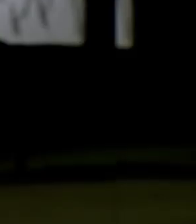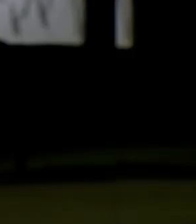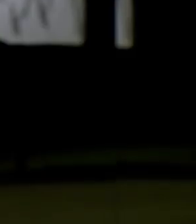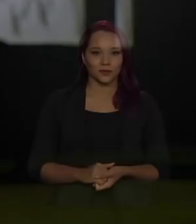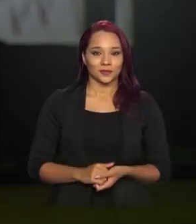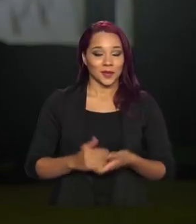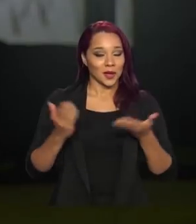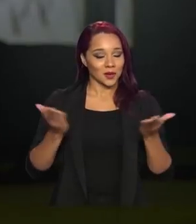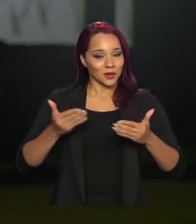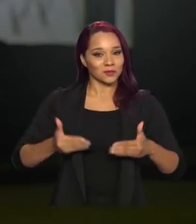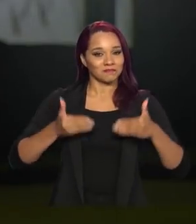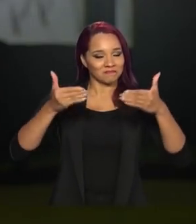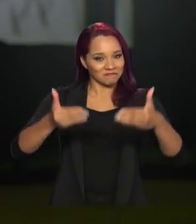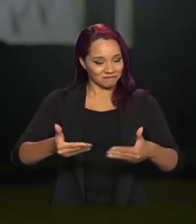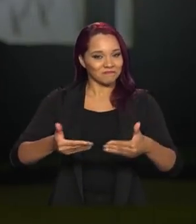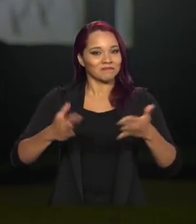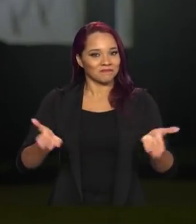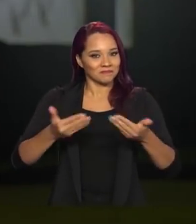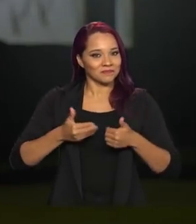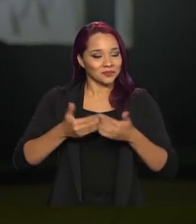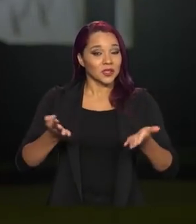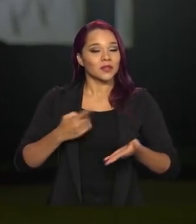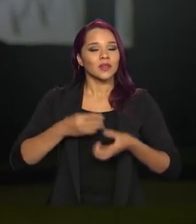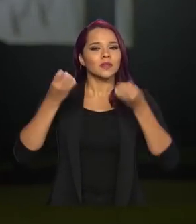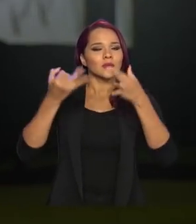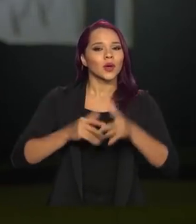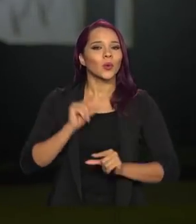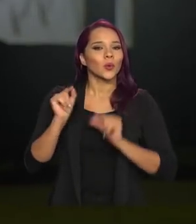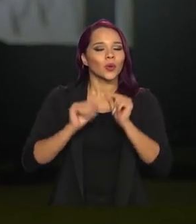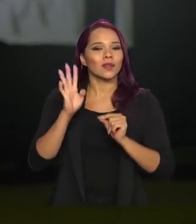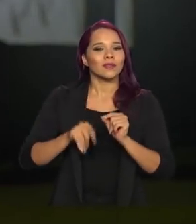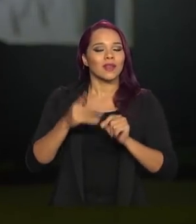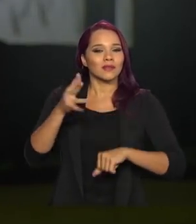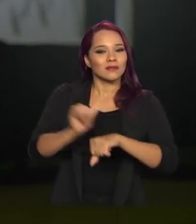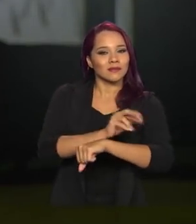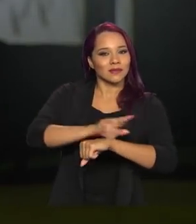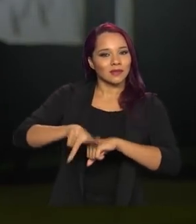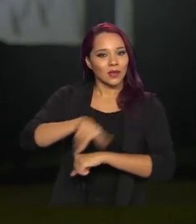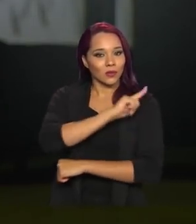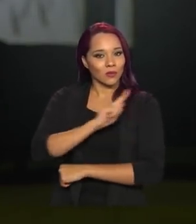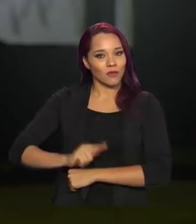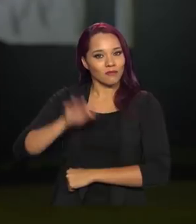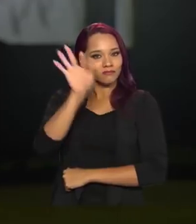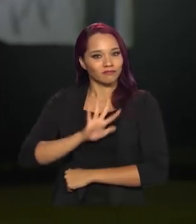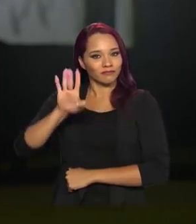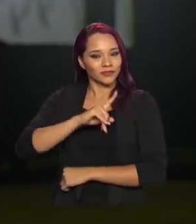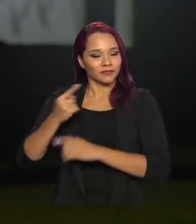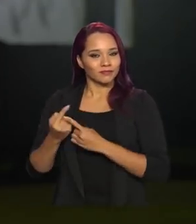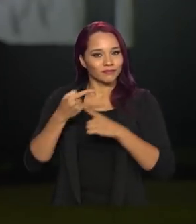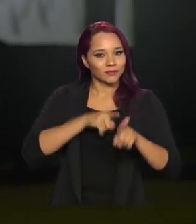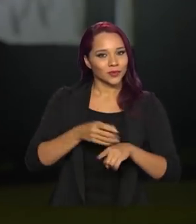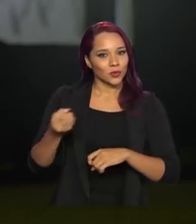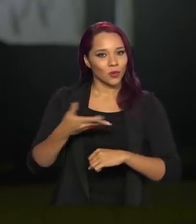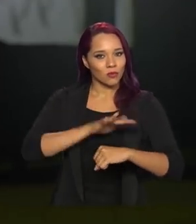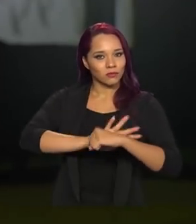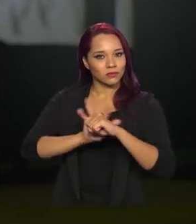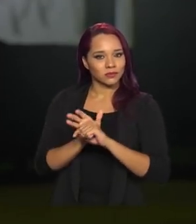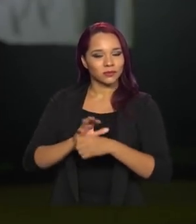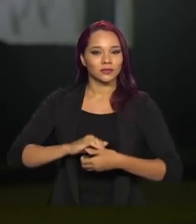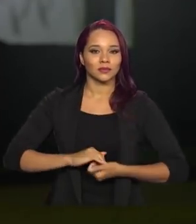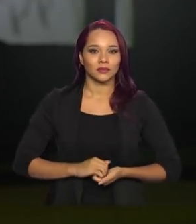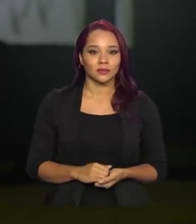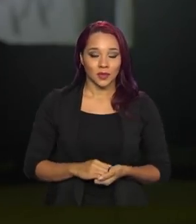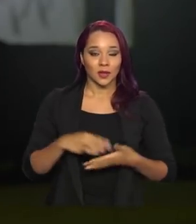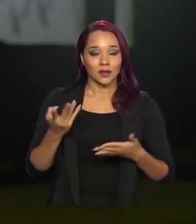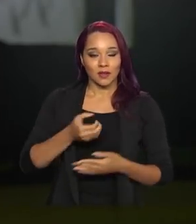Neste bloco do Brasil em Pauta seguimos falando sobre as ações do governo federal no enfrentamento ao novo coronavírus.